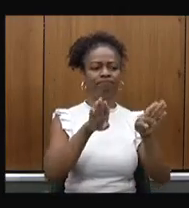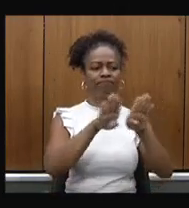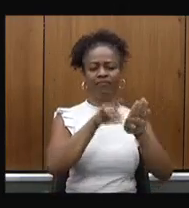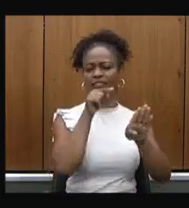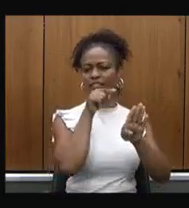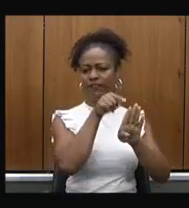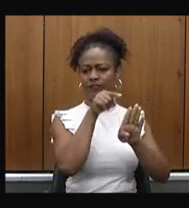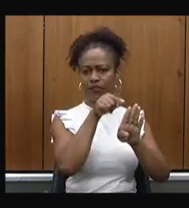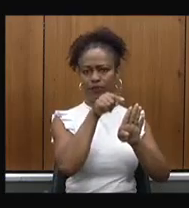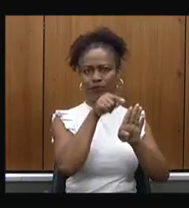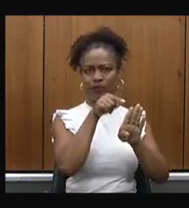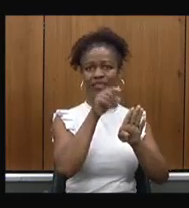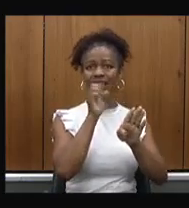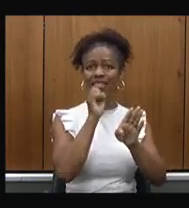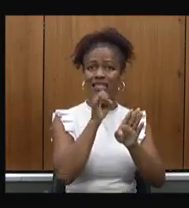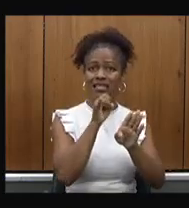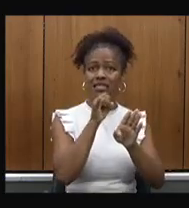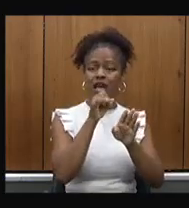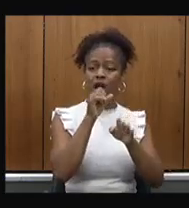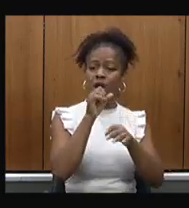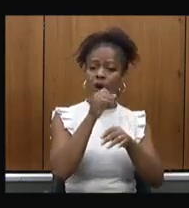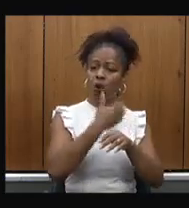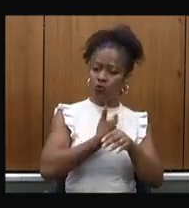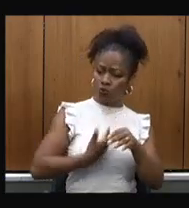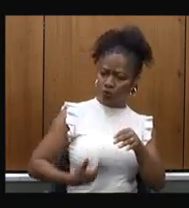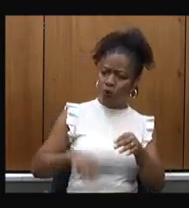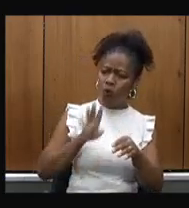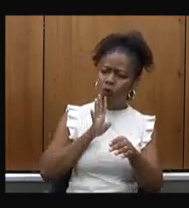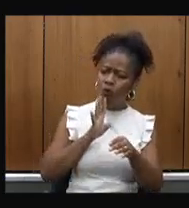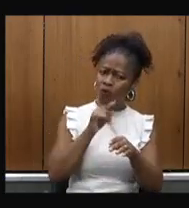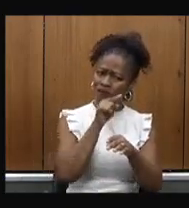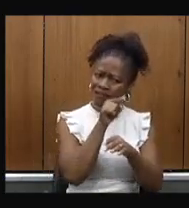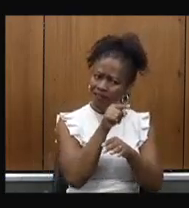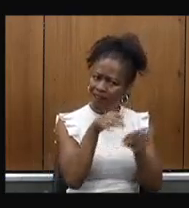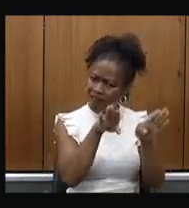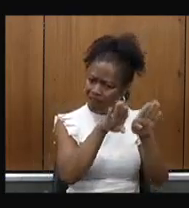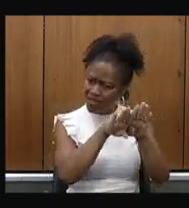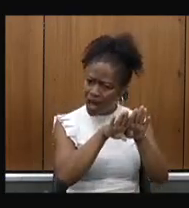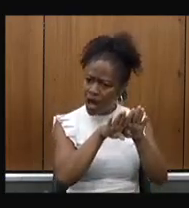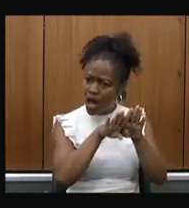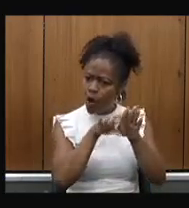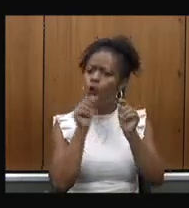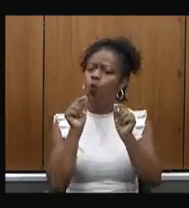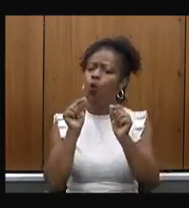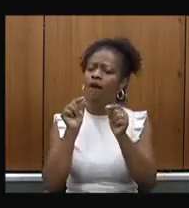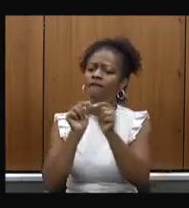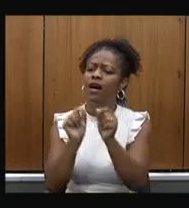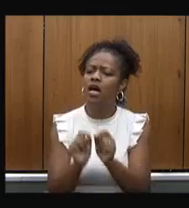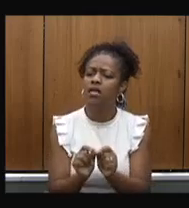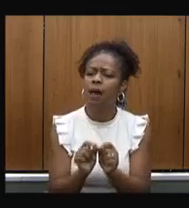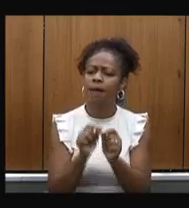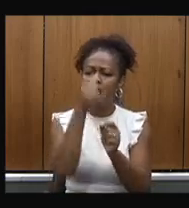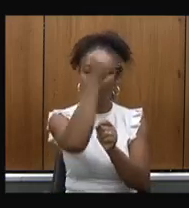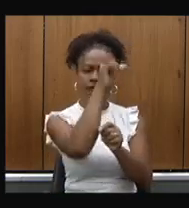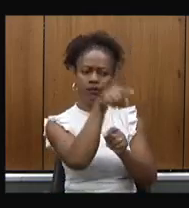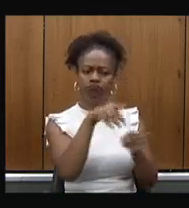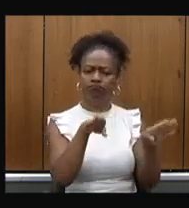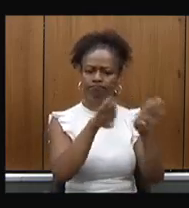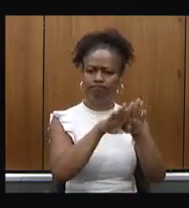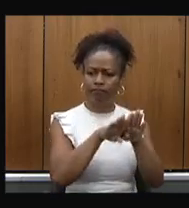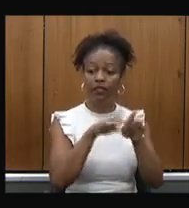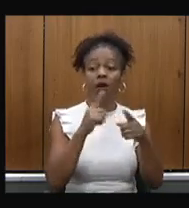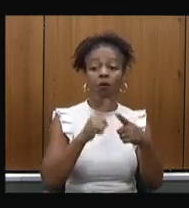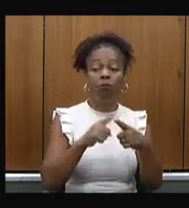e se o estado tem esse conhecimento e o que está sendo feito para que isso não ocorra porque transferir leito